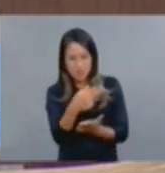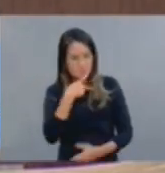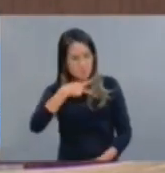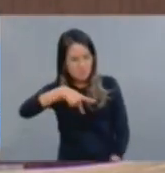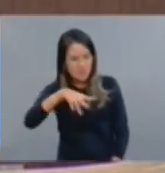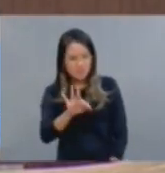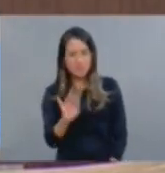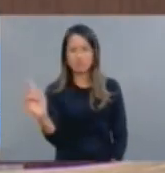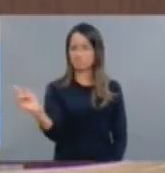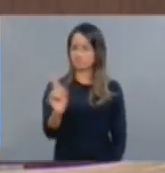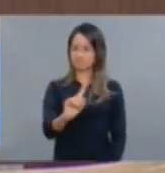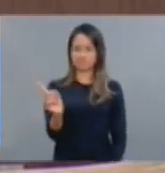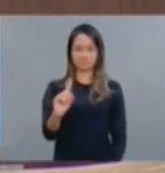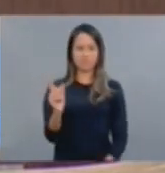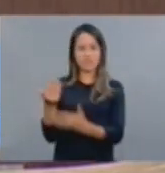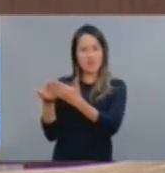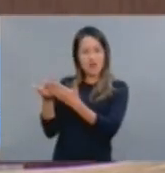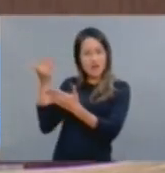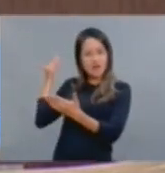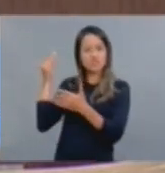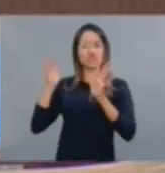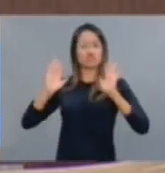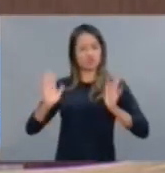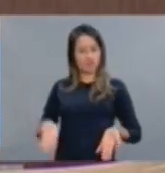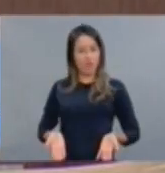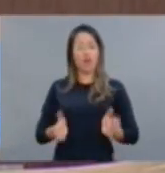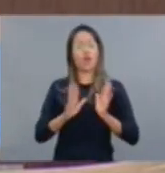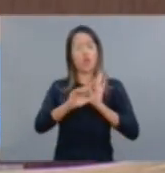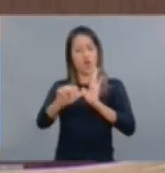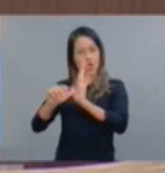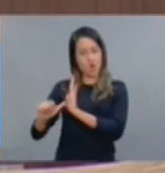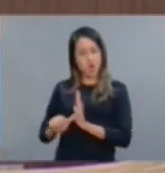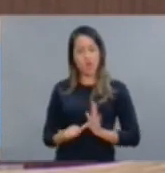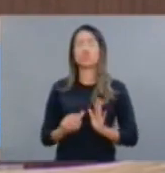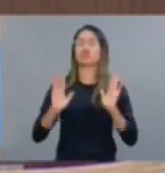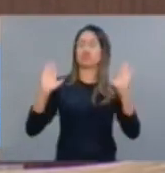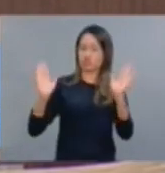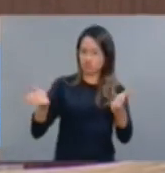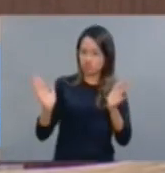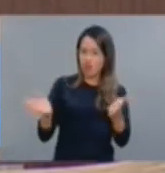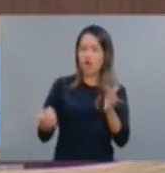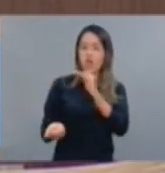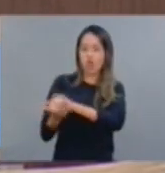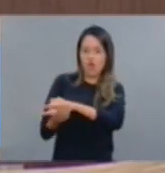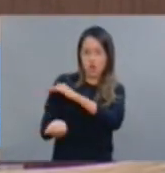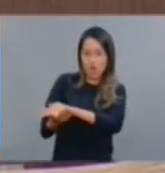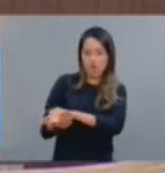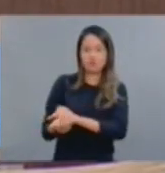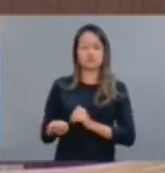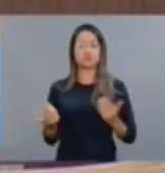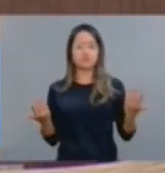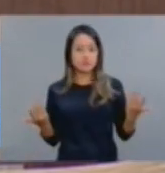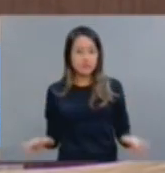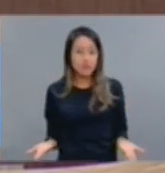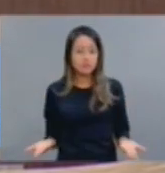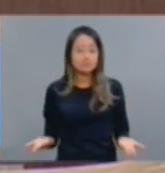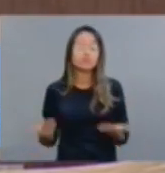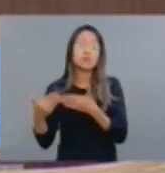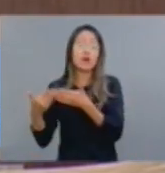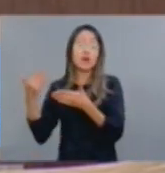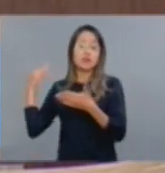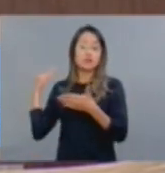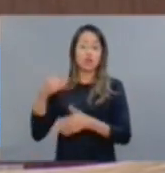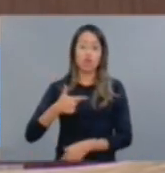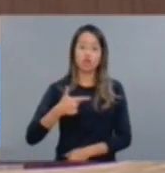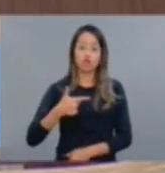começou com o governo do Lula, não começou com esses governos. É preciso que olhe, antes de 2002,